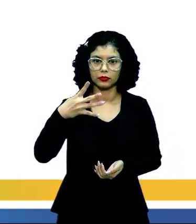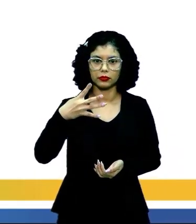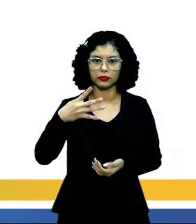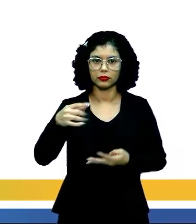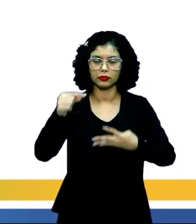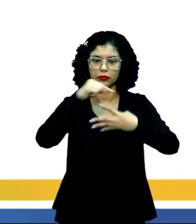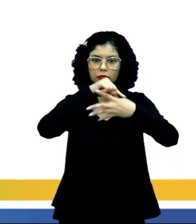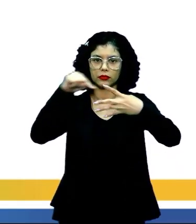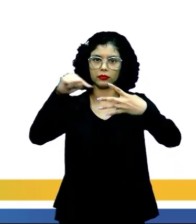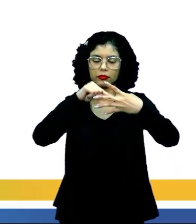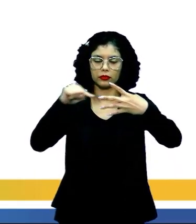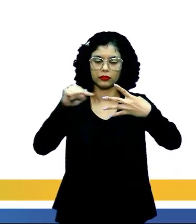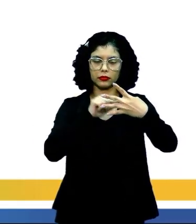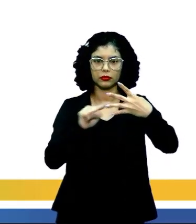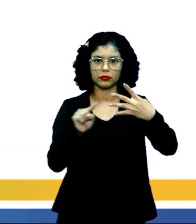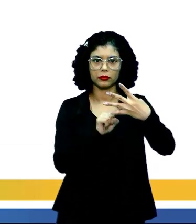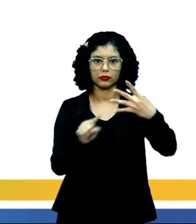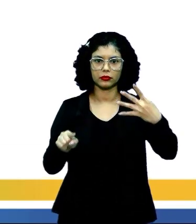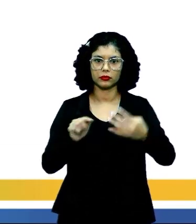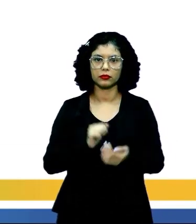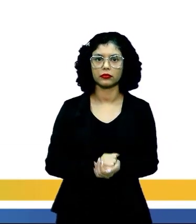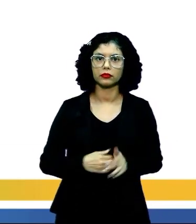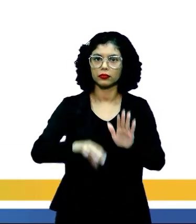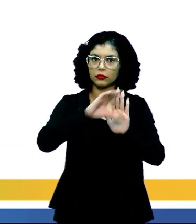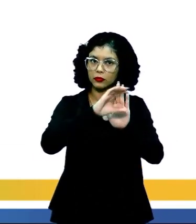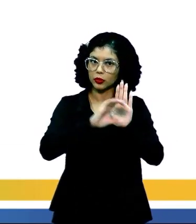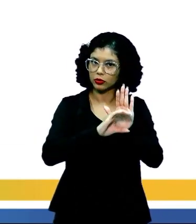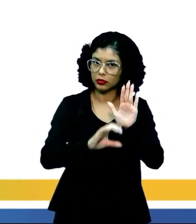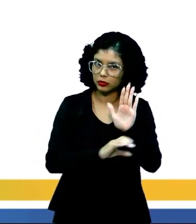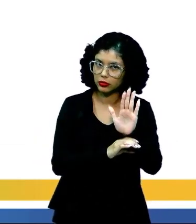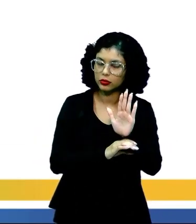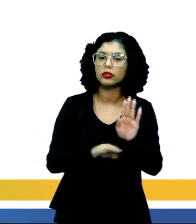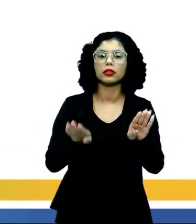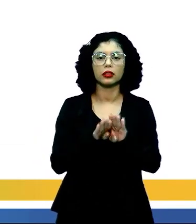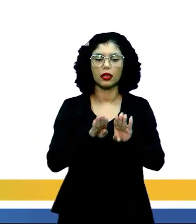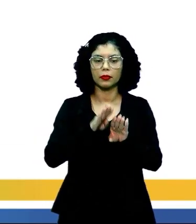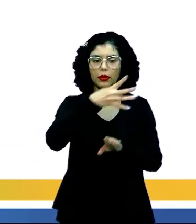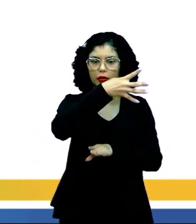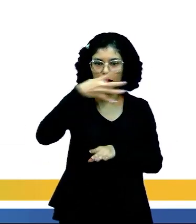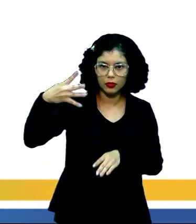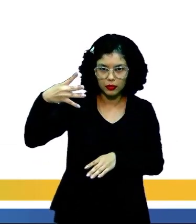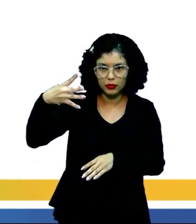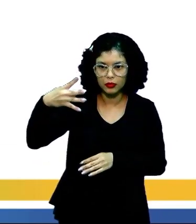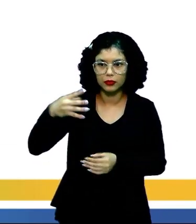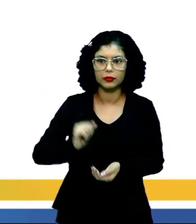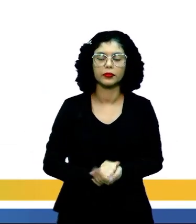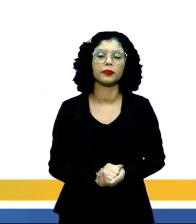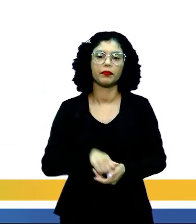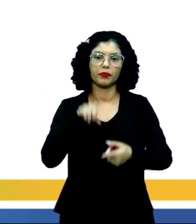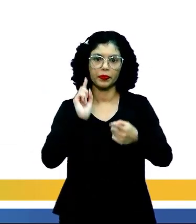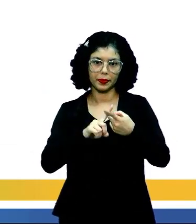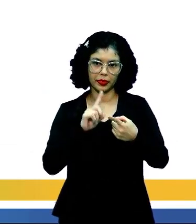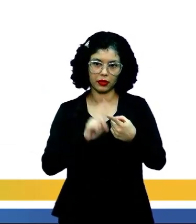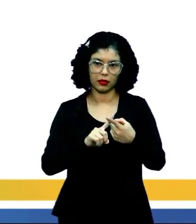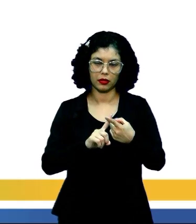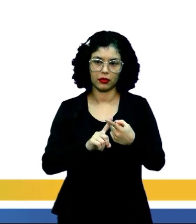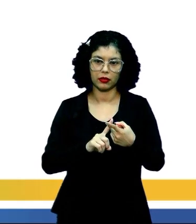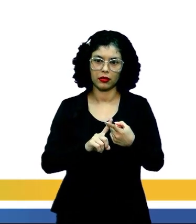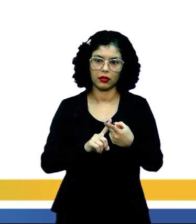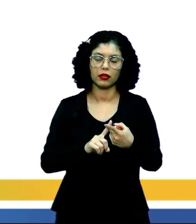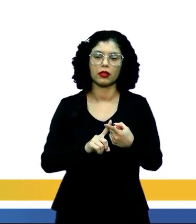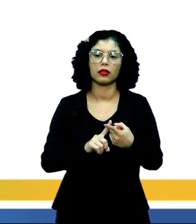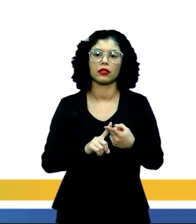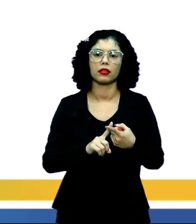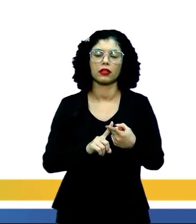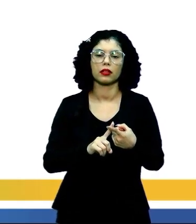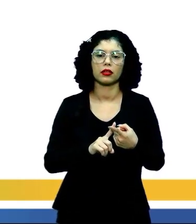Quatro versos, quatro estrofes e quatro versos na primeira estrofe, na primeira estrofe,